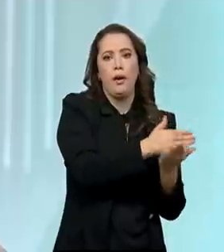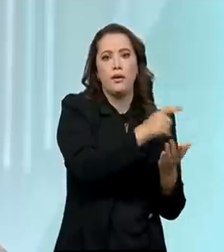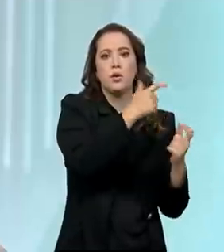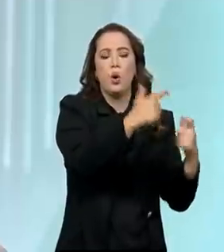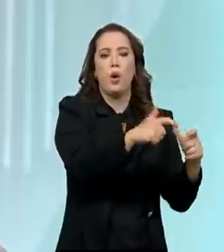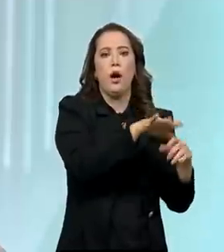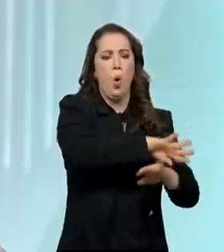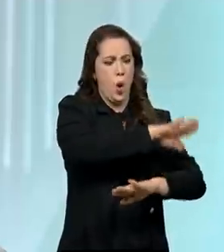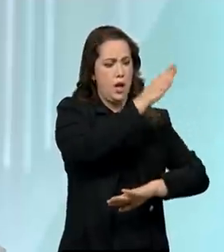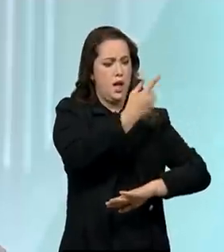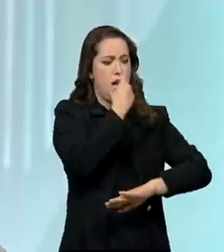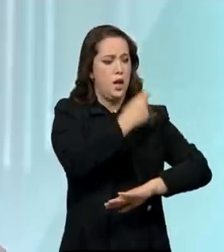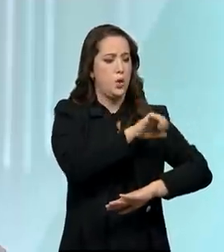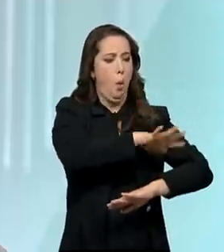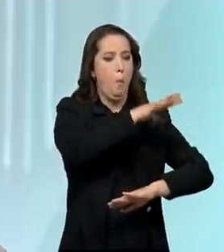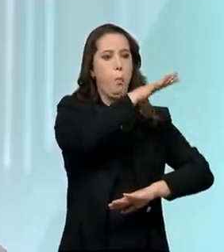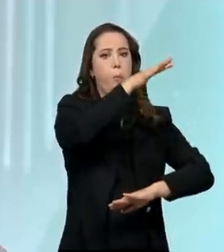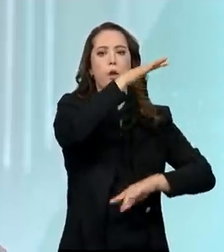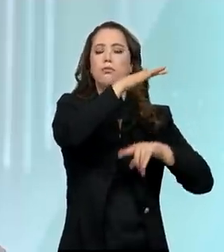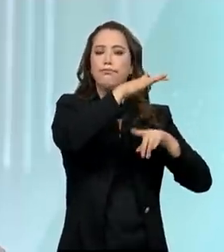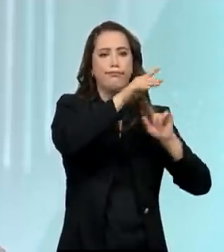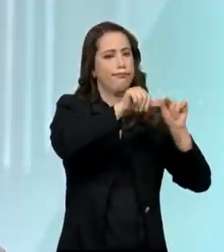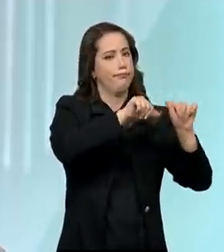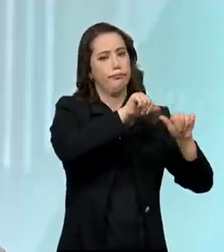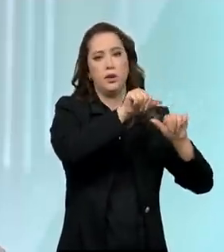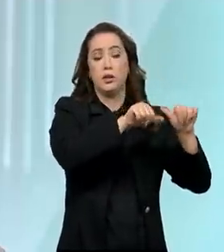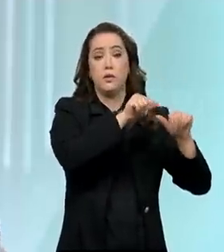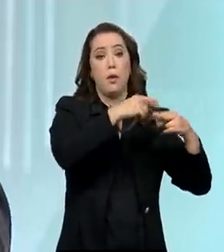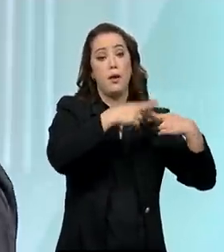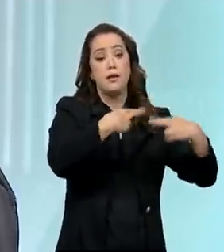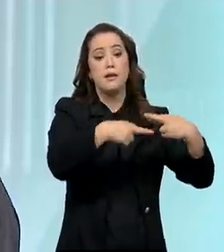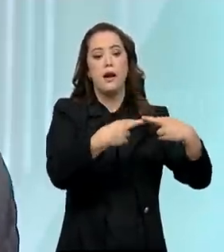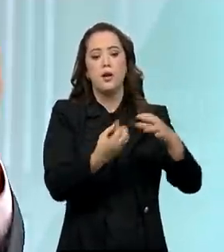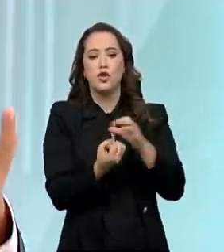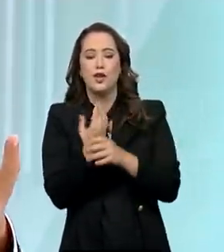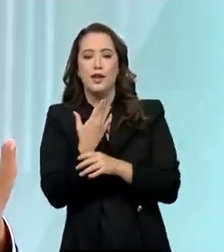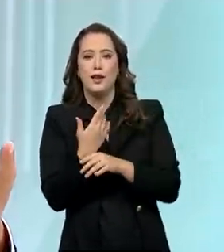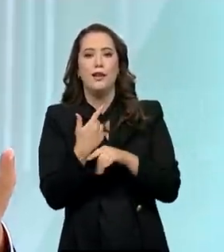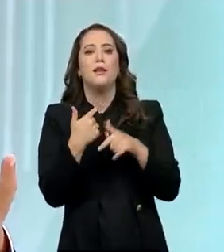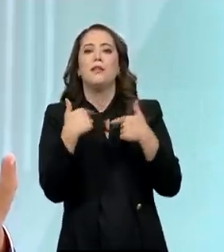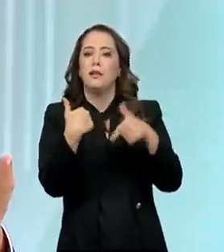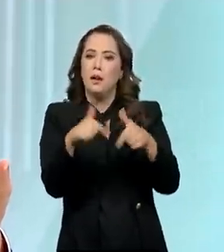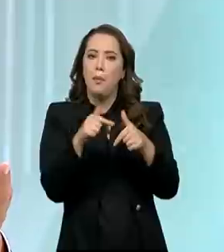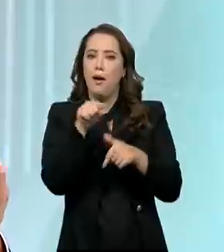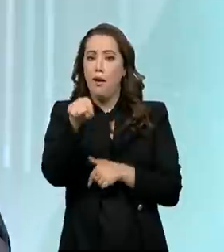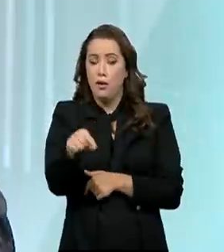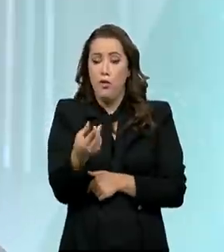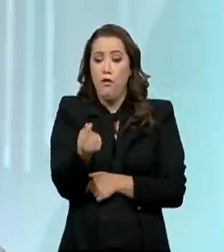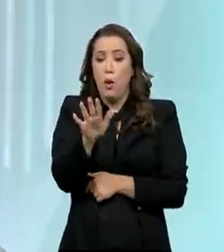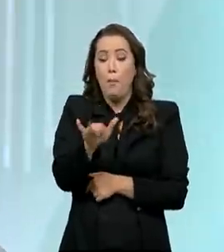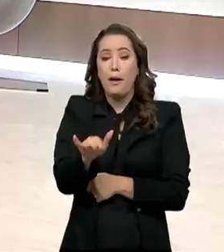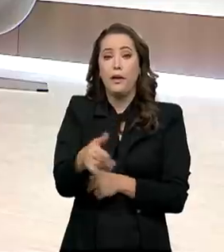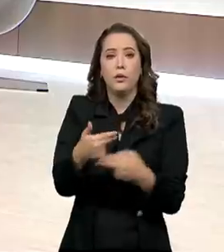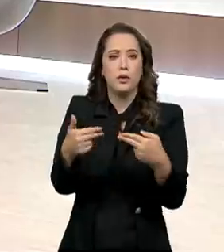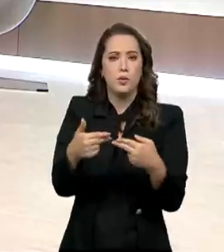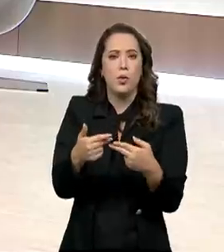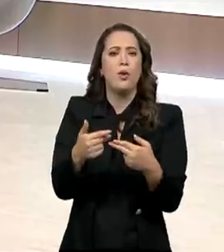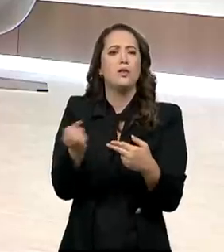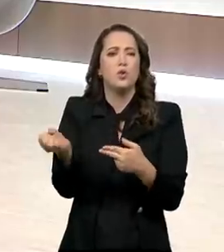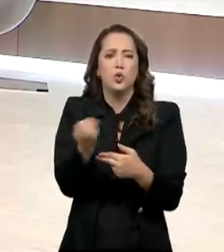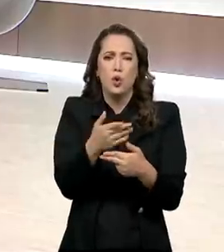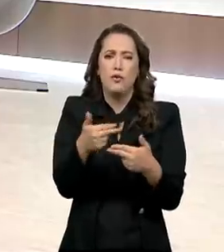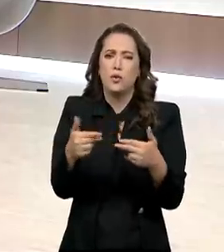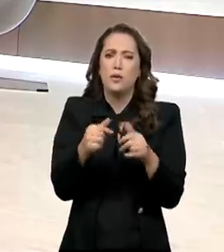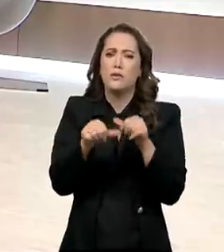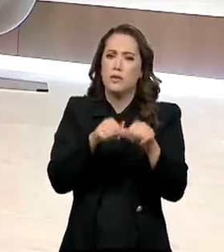adequado, você recicla ele, gera um novo emprego e gera um produto mais barato para quem compra na ponta, mantendo o ambiente